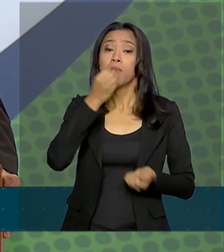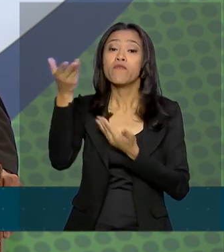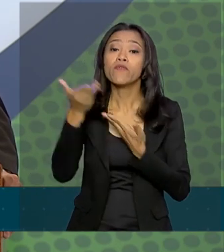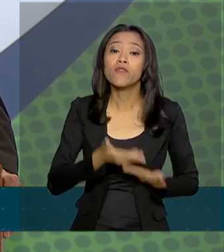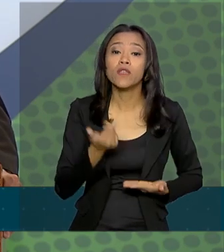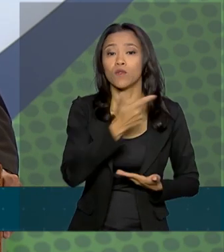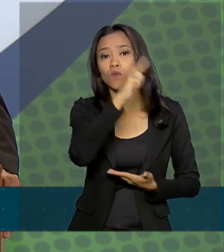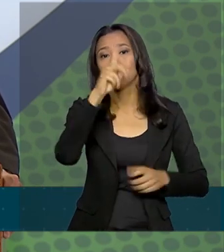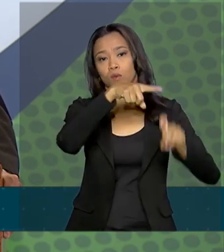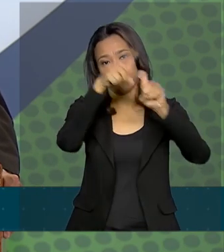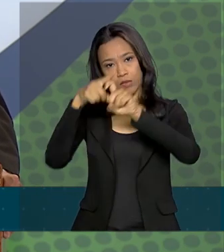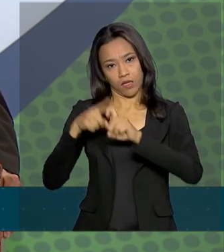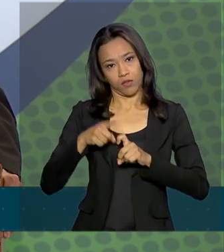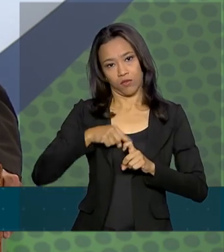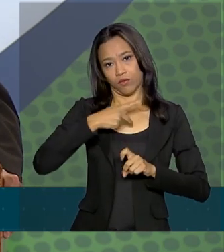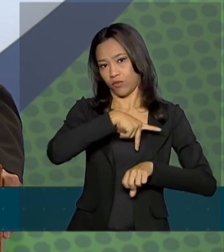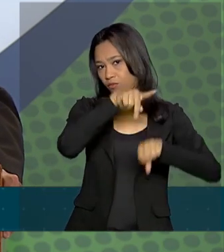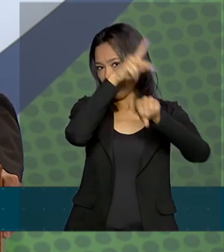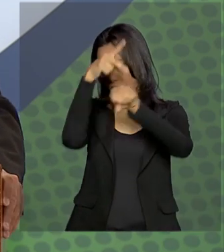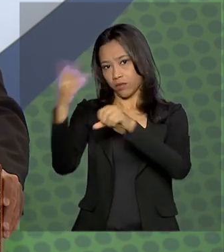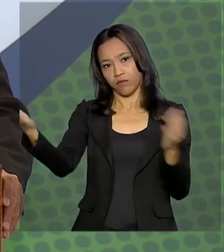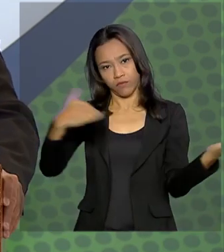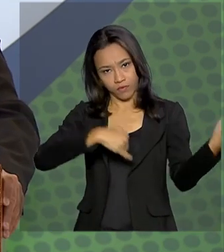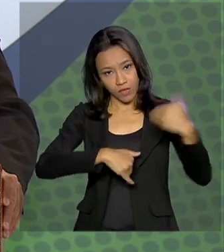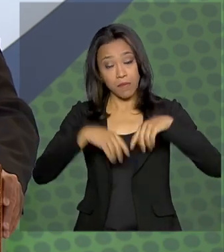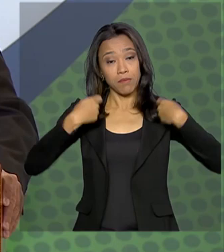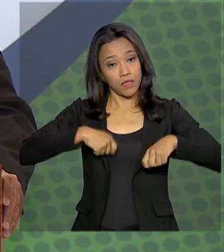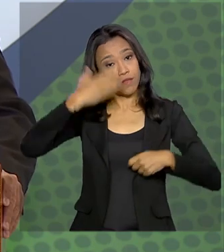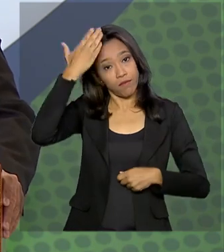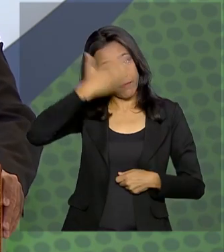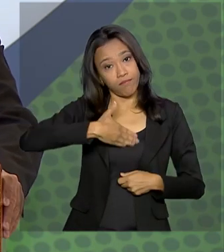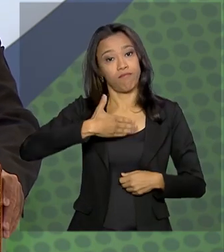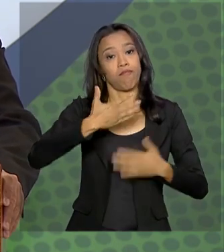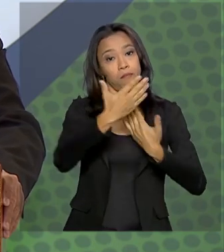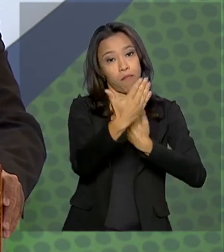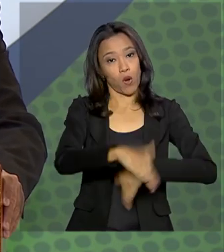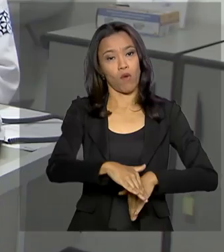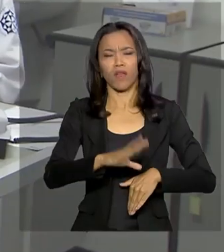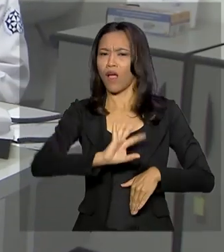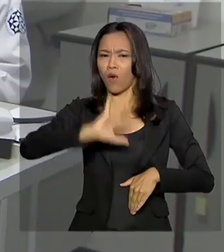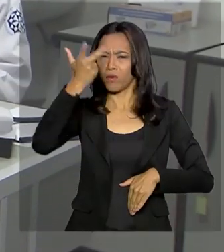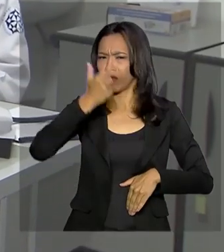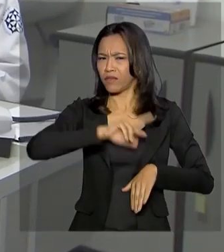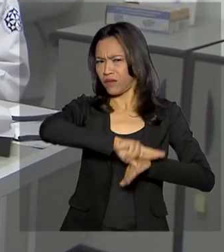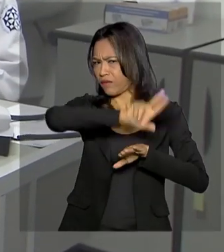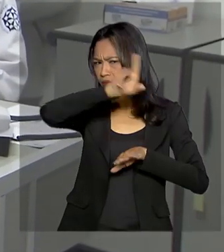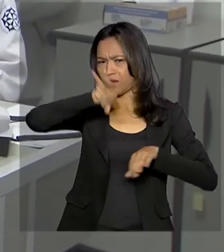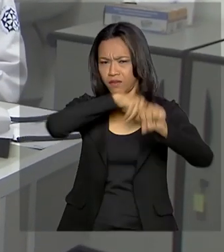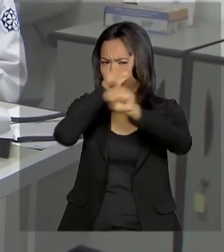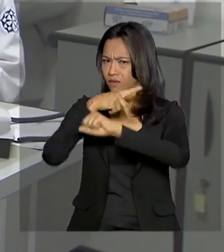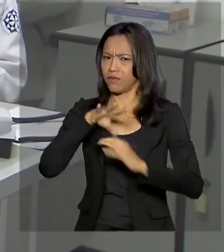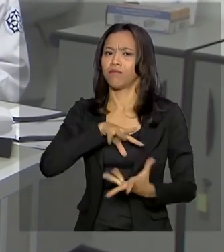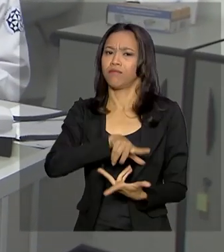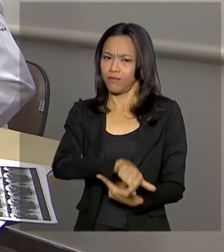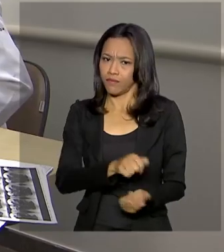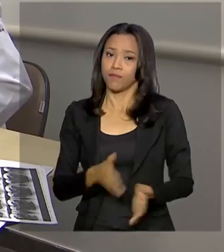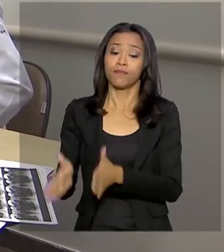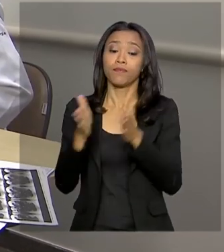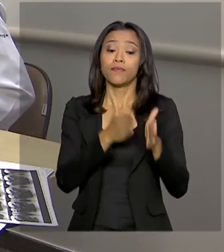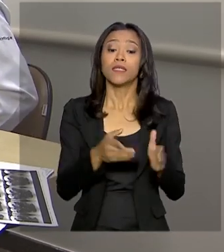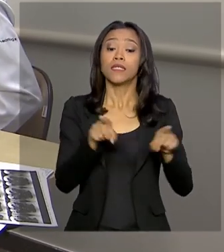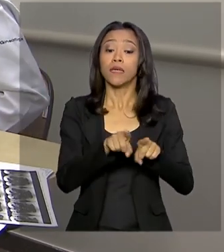-vindos aqui no Brasil. Desde que eles façam um teste de suficiência, como acontece em todos os países do mundo. O programa vai investir ainda na